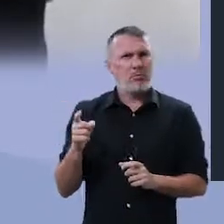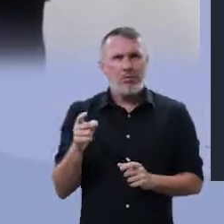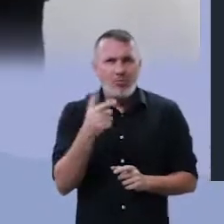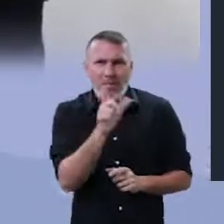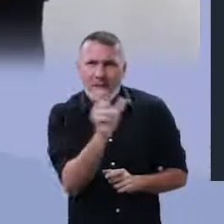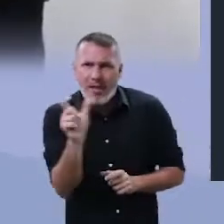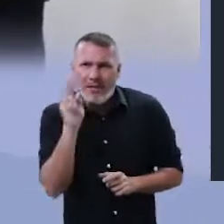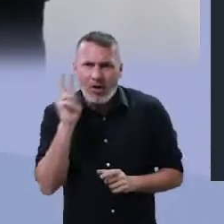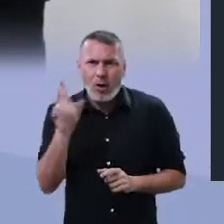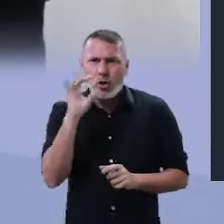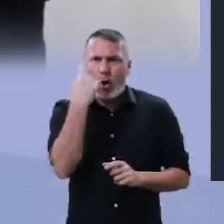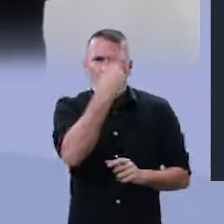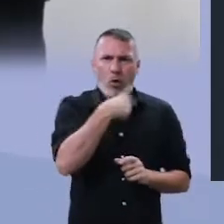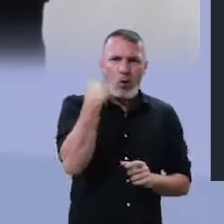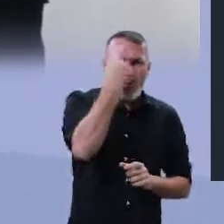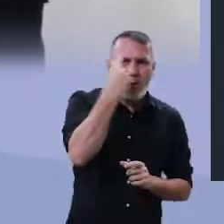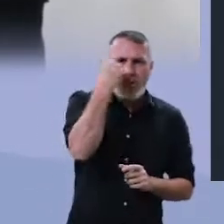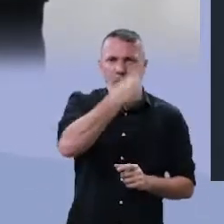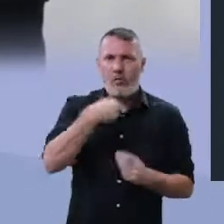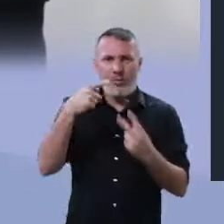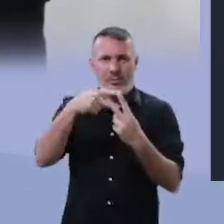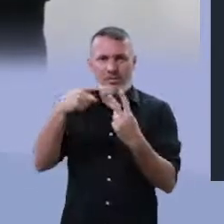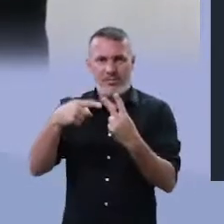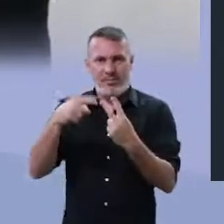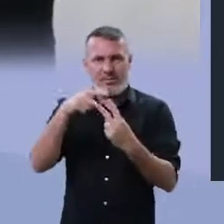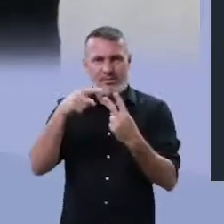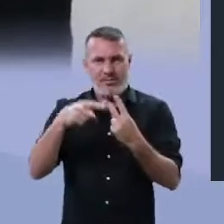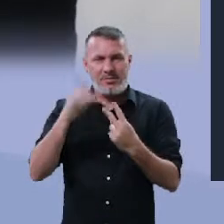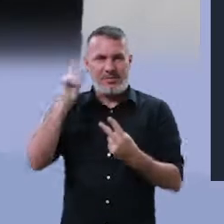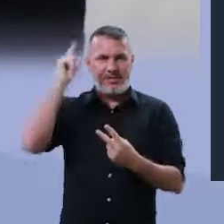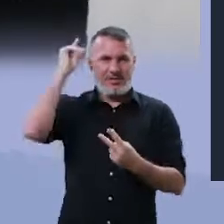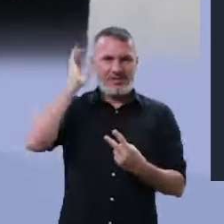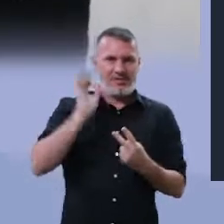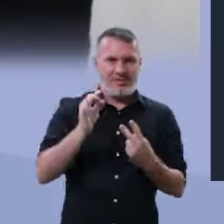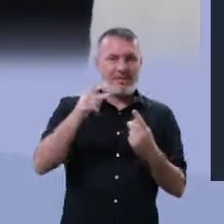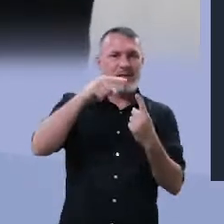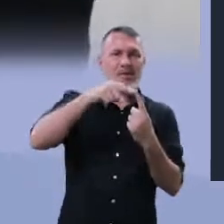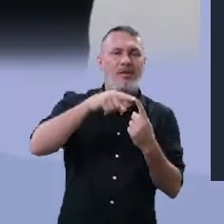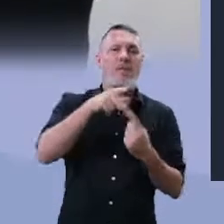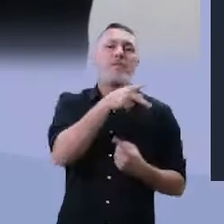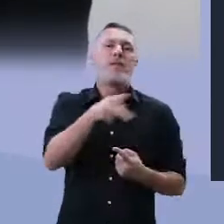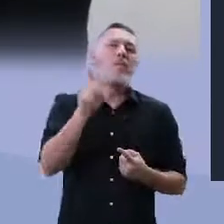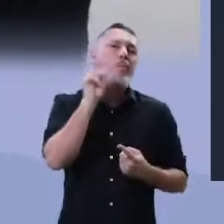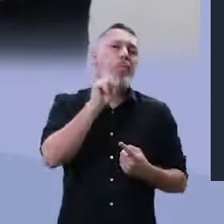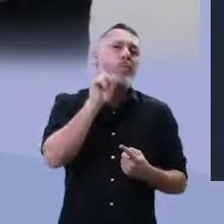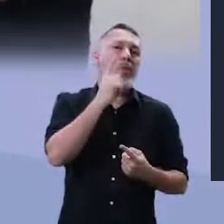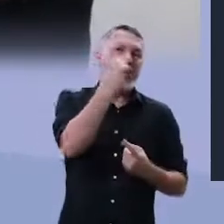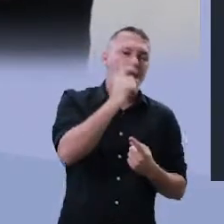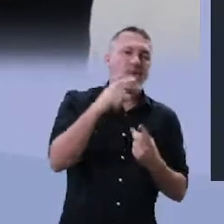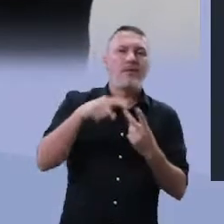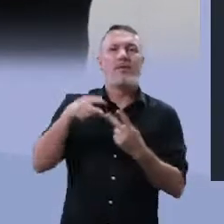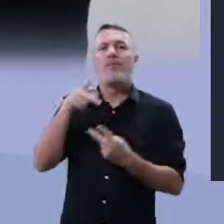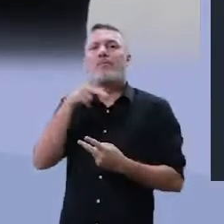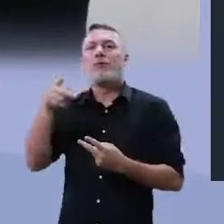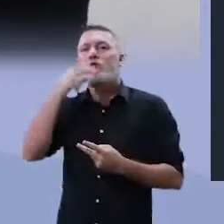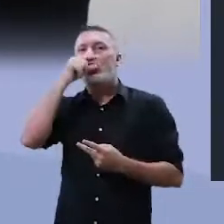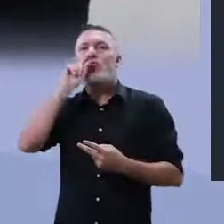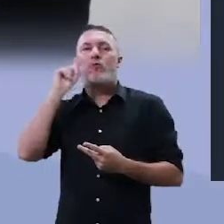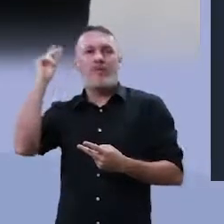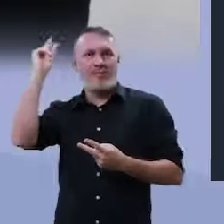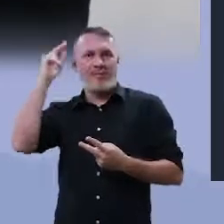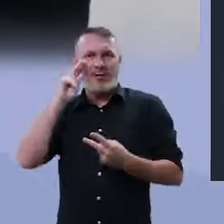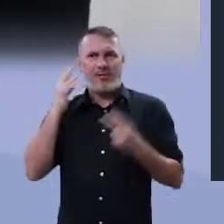Ah, você não está vendo palavras? Você está vendo rostos? Você está vendo o rosto de Bushing e o rosto de Saddam Hussein? É mesmo?